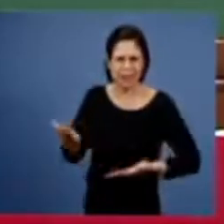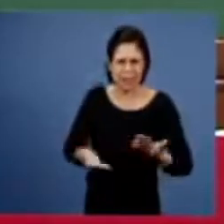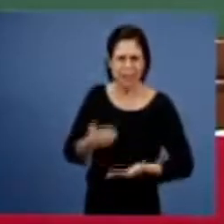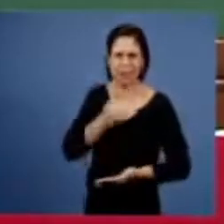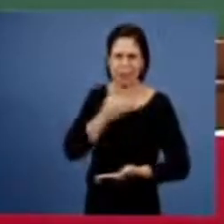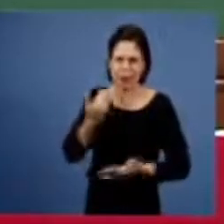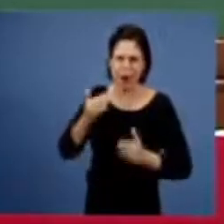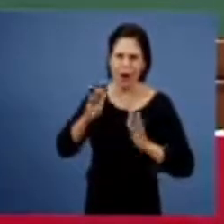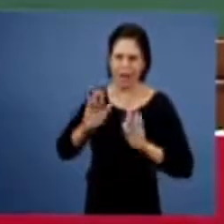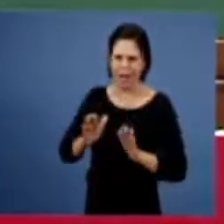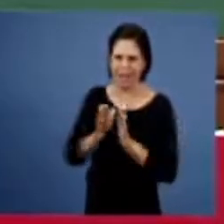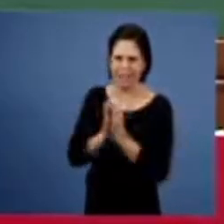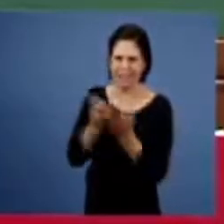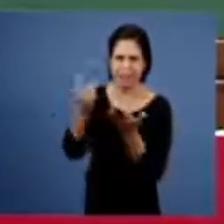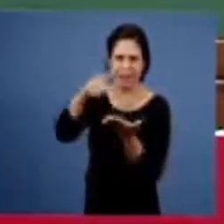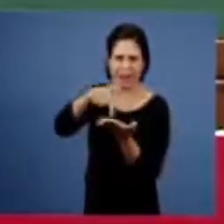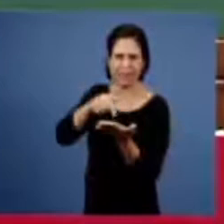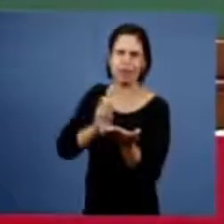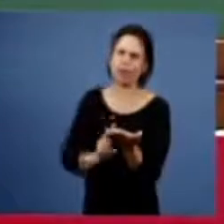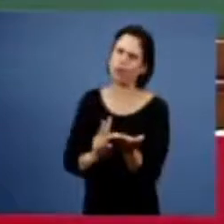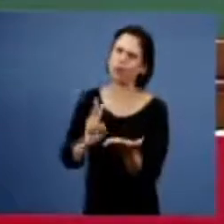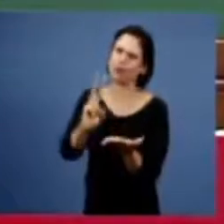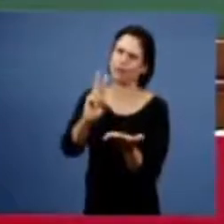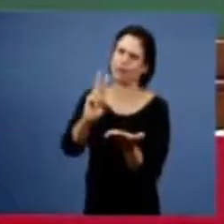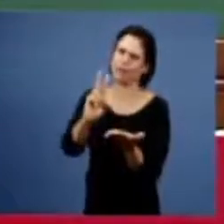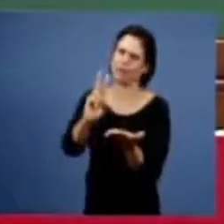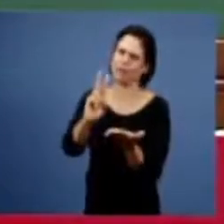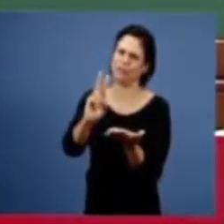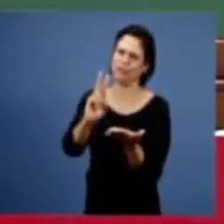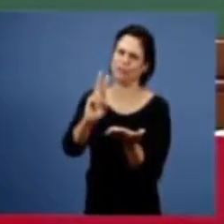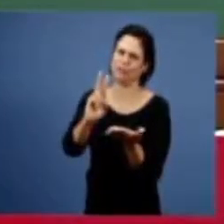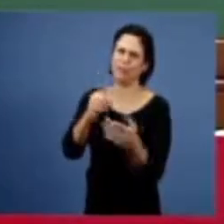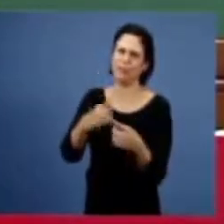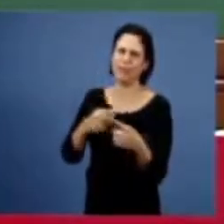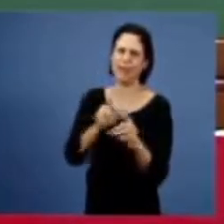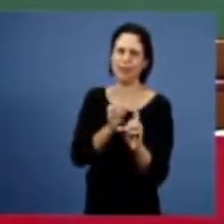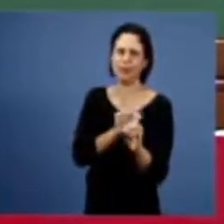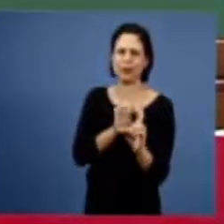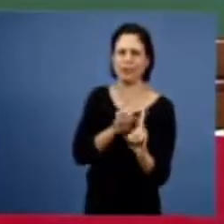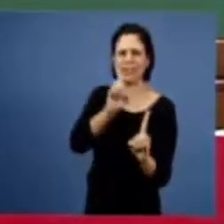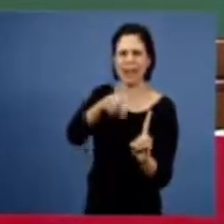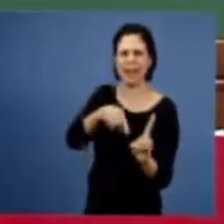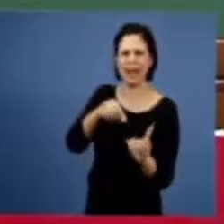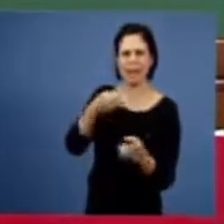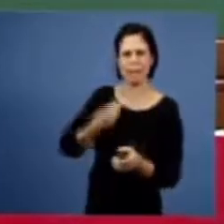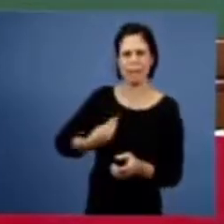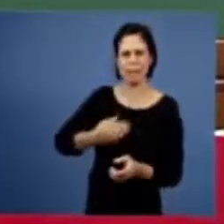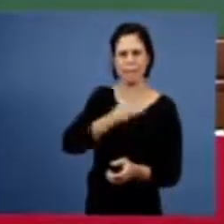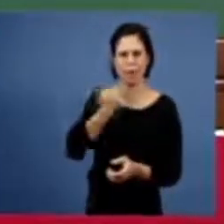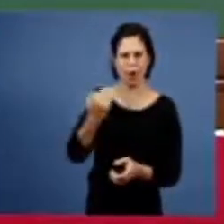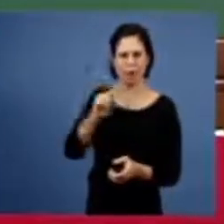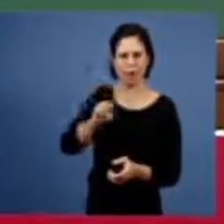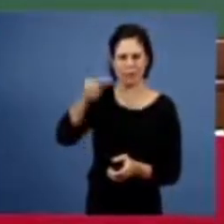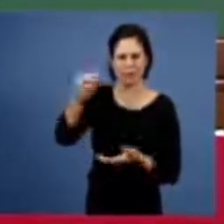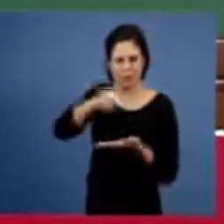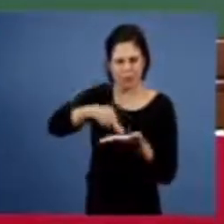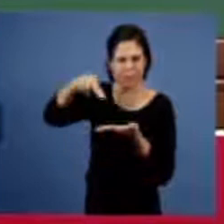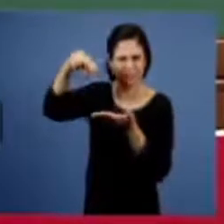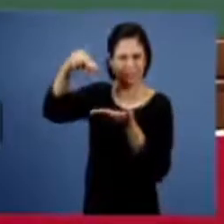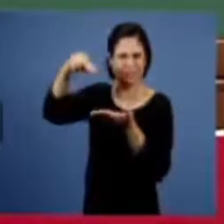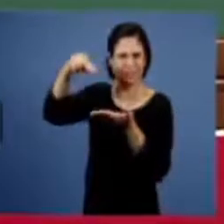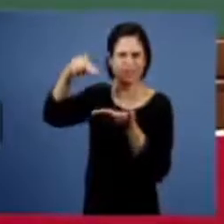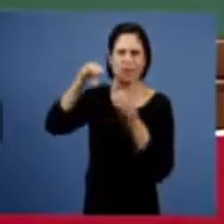então a mensagem a doutrina morte e ressurreição o que existe no evangelho é morte e